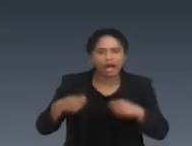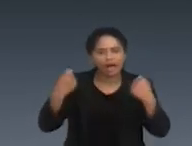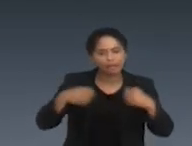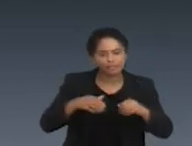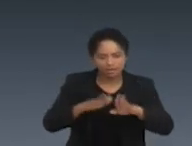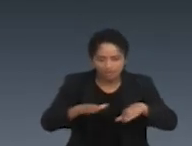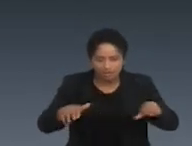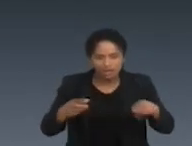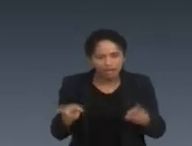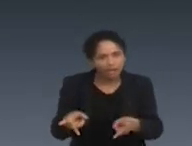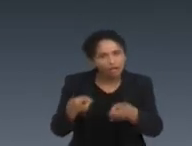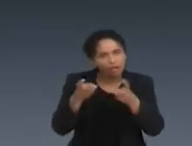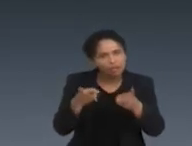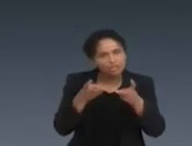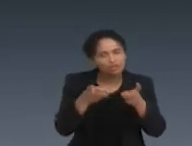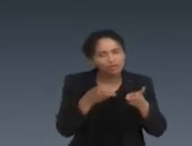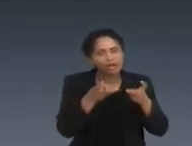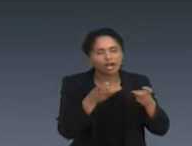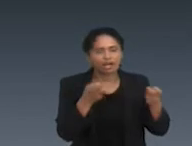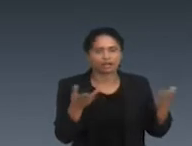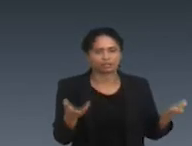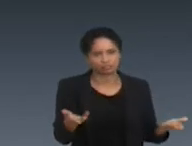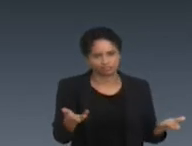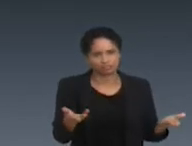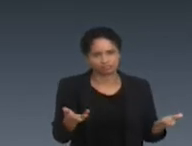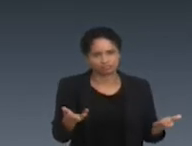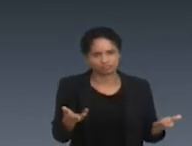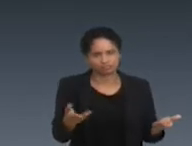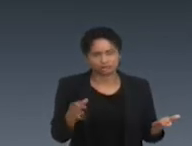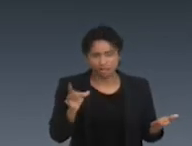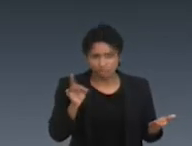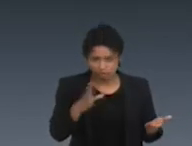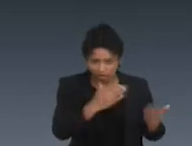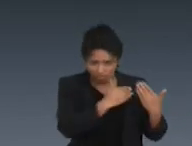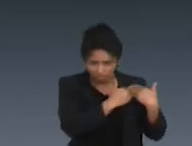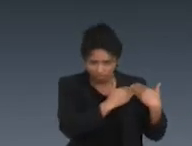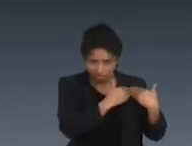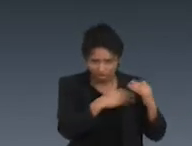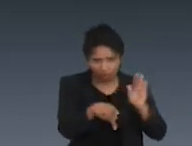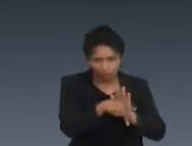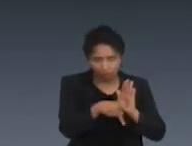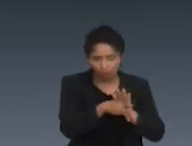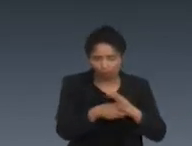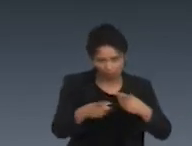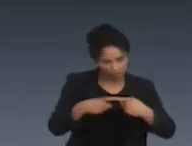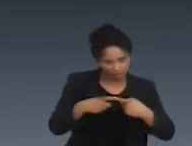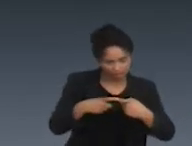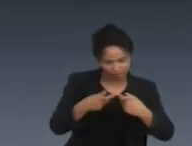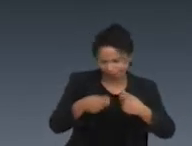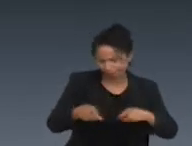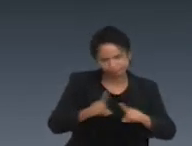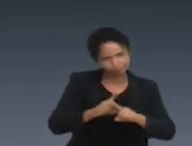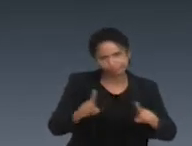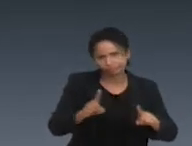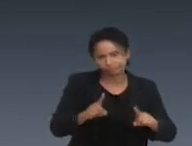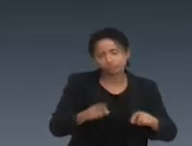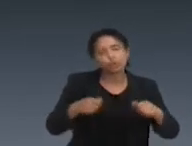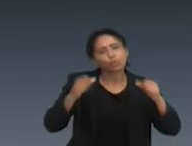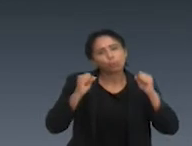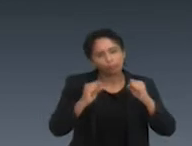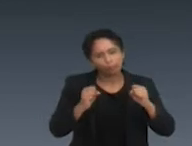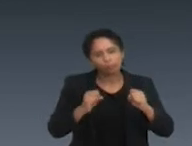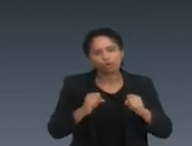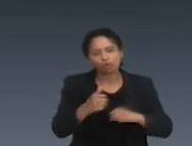diagnóstico, não precisa ser só o médico, a gente pode ter o psicólogo, o neuropsicólogo, o fonodiólogo, junto nessa